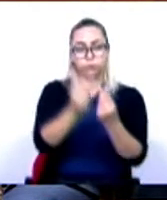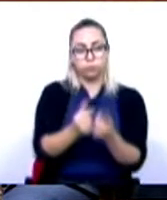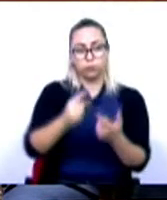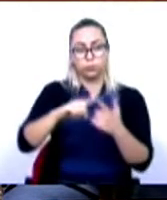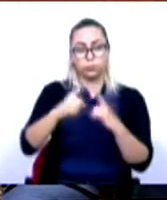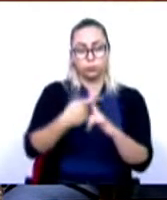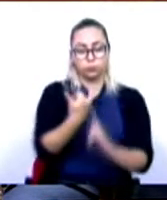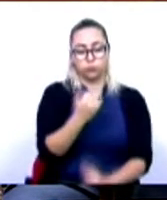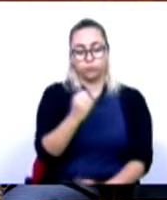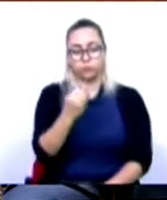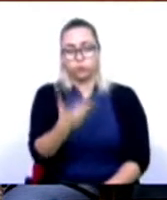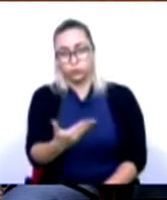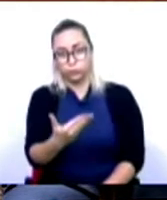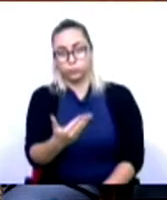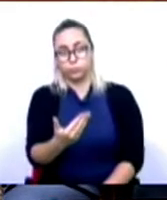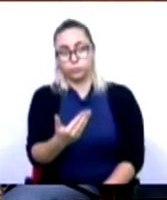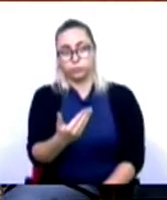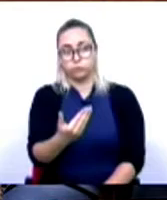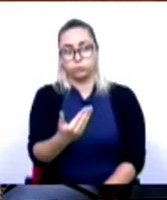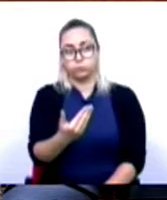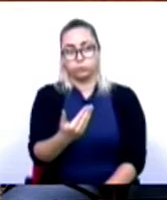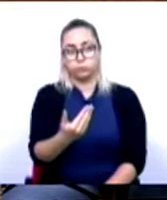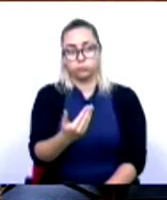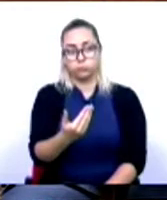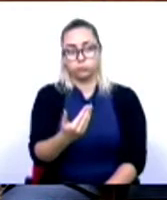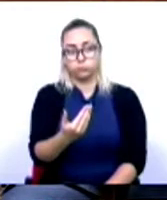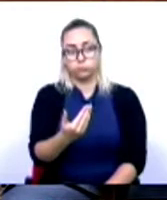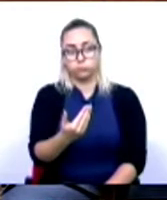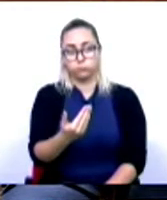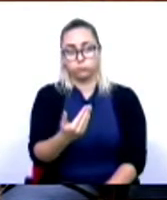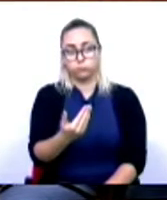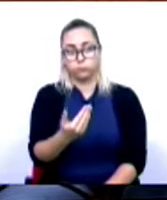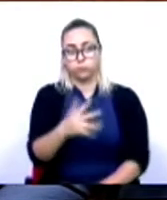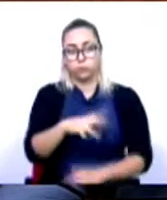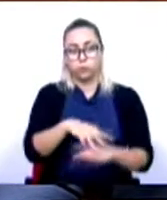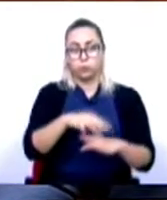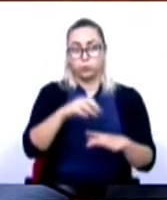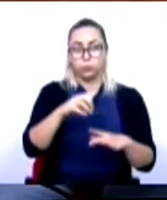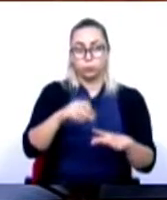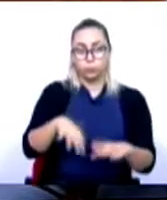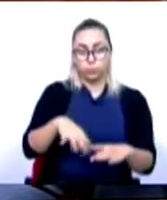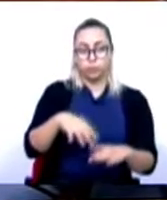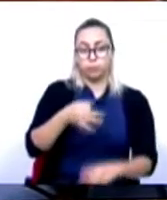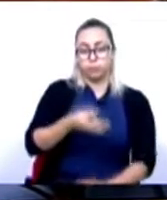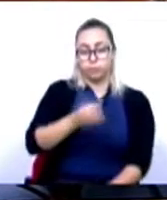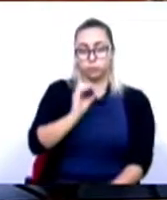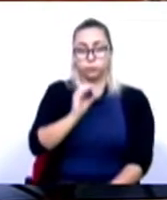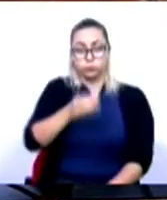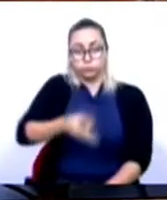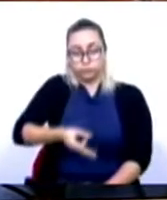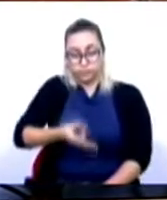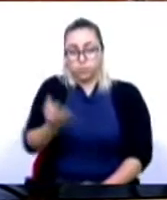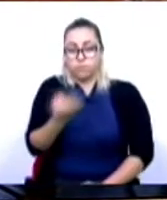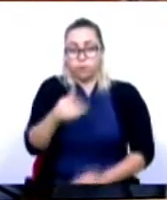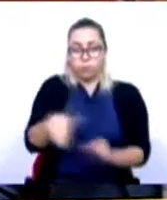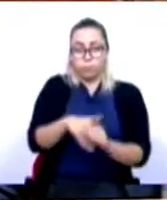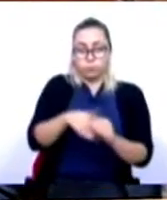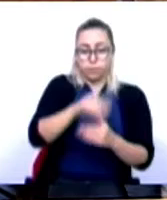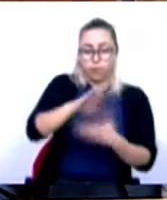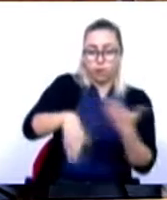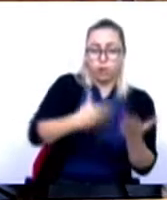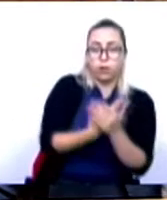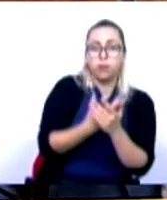2021, viabilizado designadamente devido à luta e ao esforço do Partido Comunista Português, foi possível